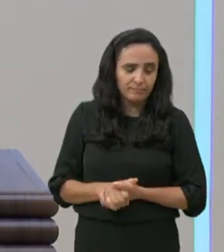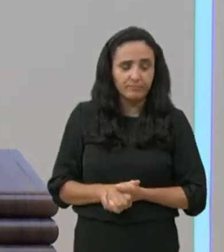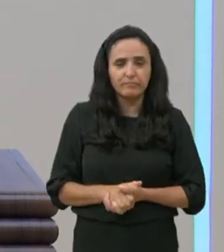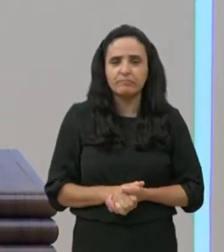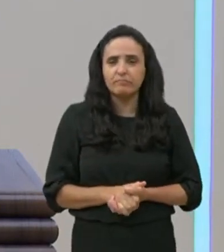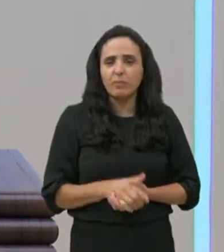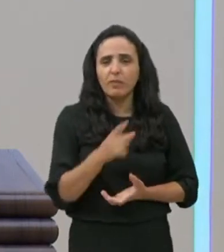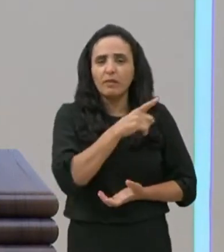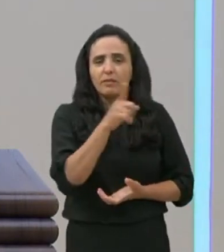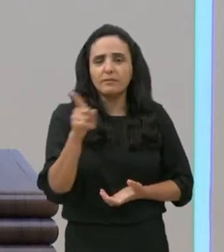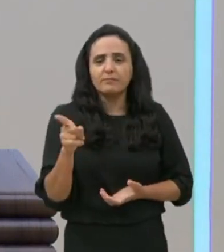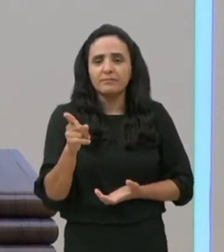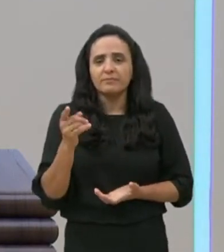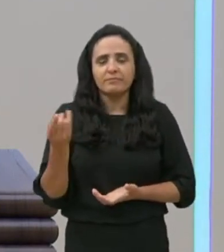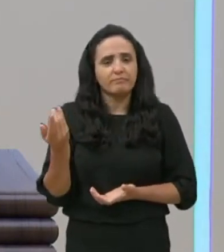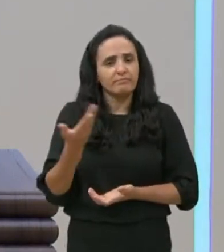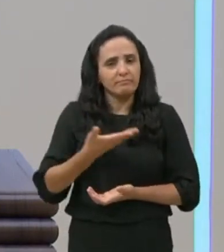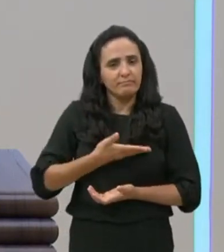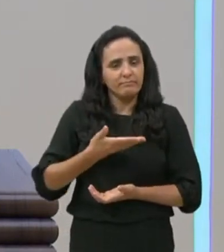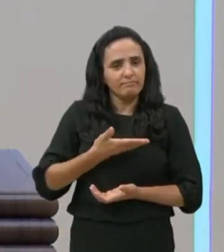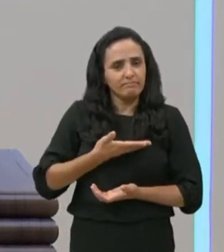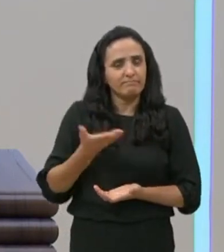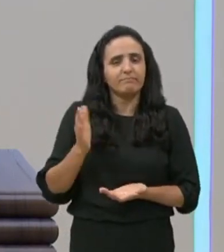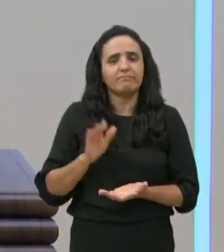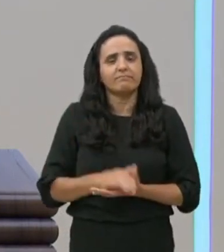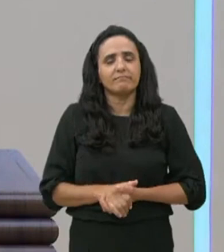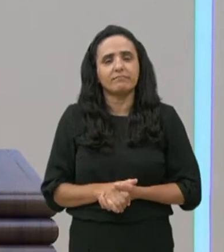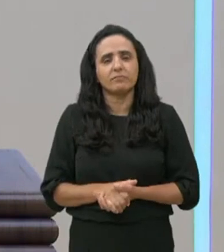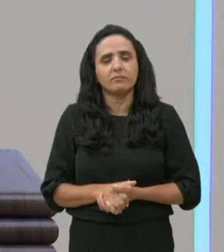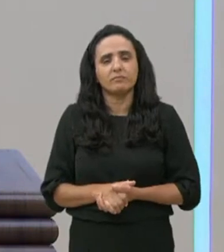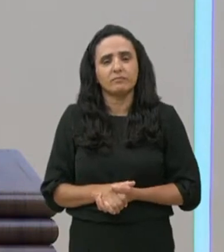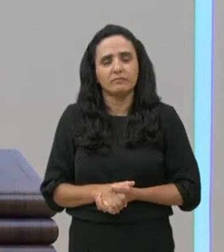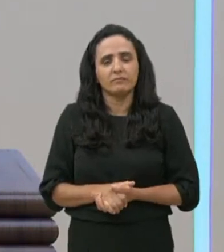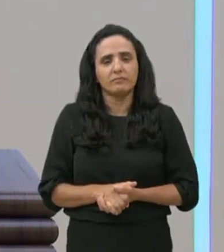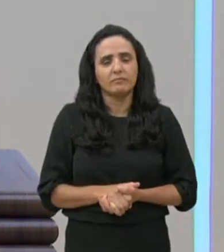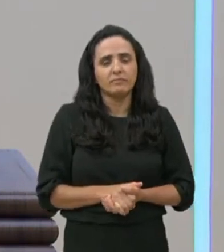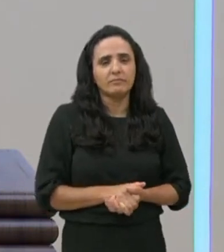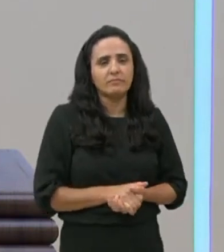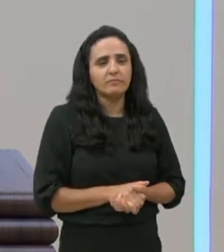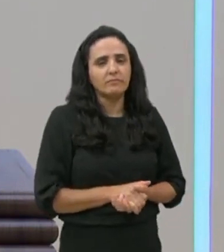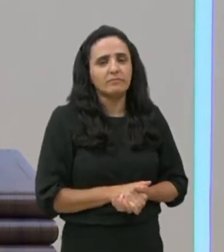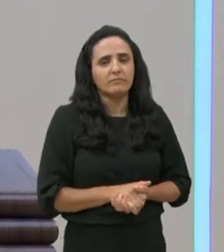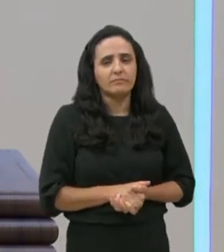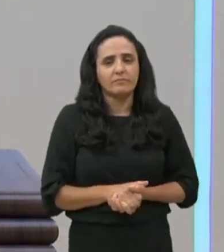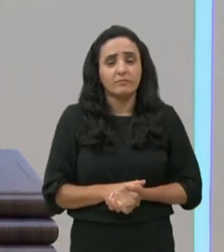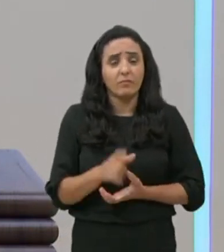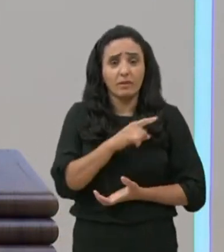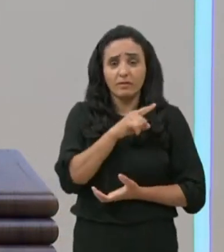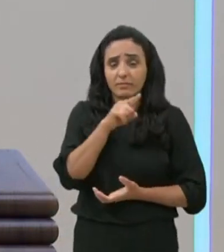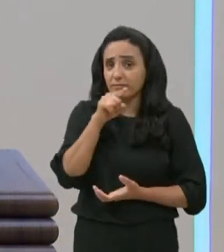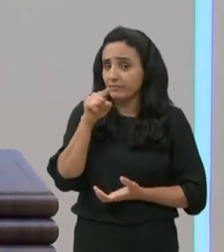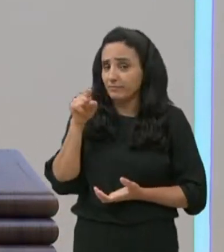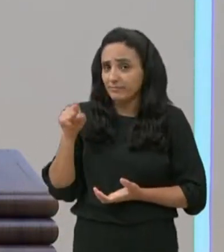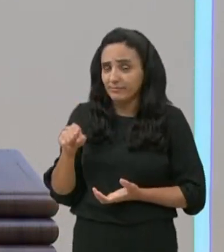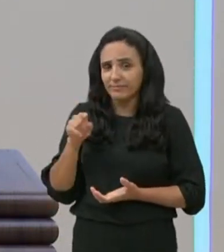Meu querido irmão, meu prezado ouvinte, você que já está nos ouvindo através